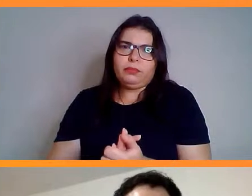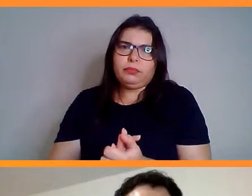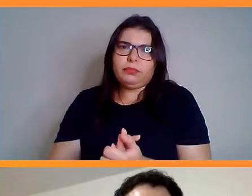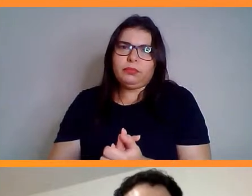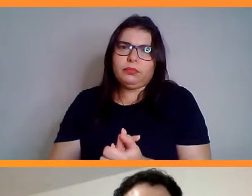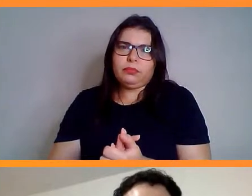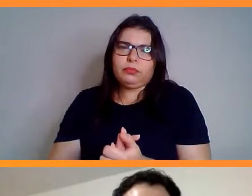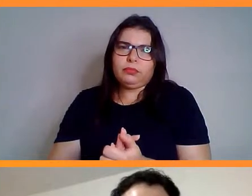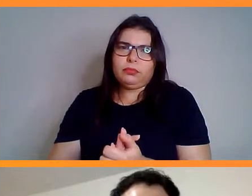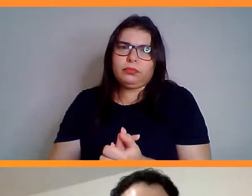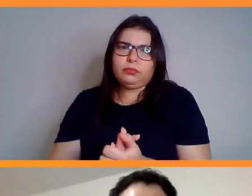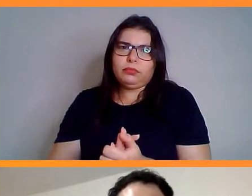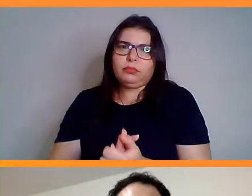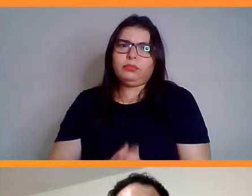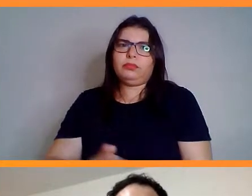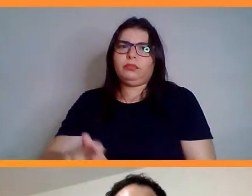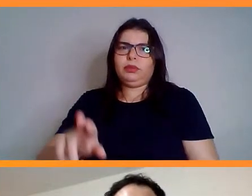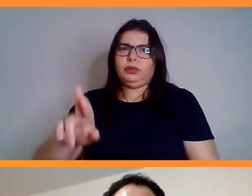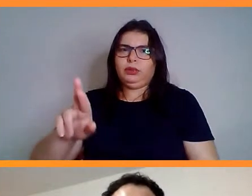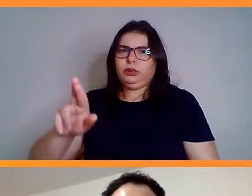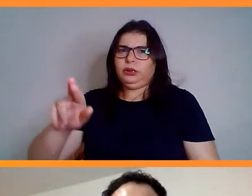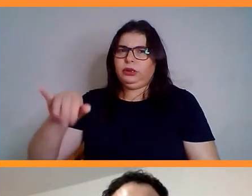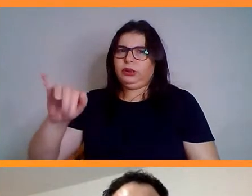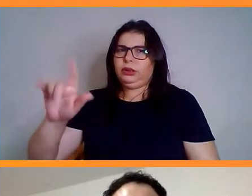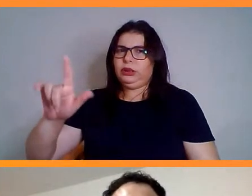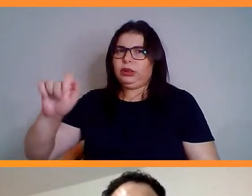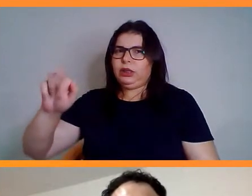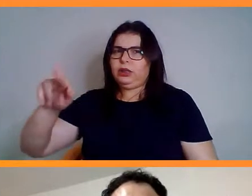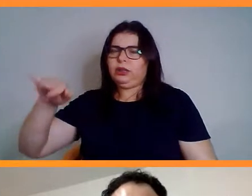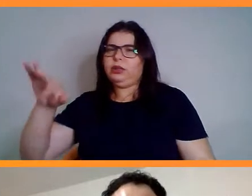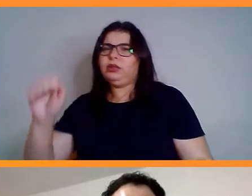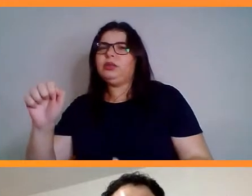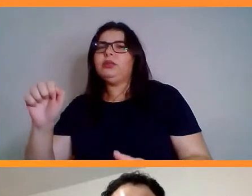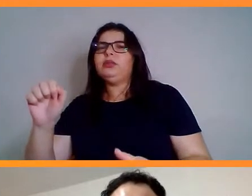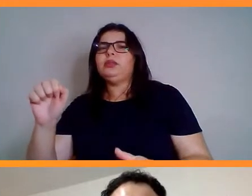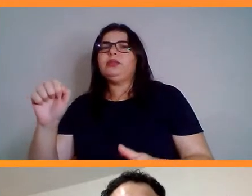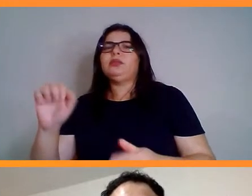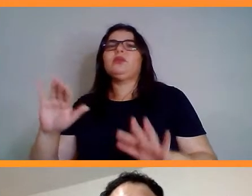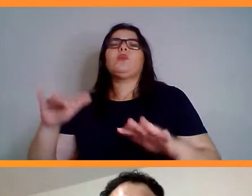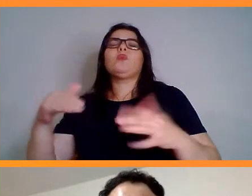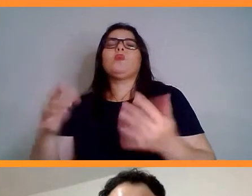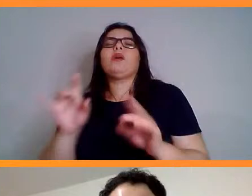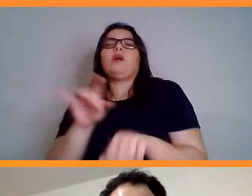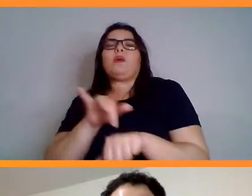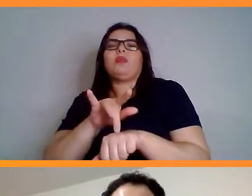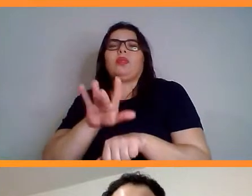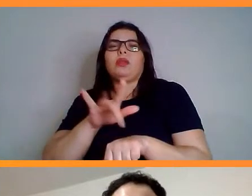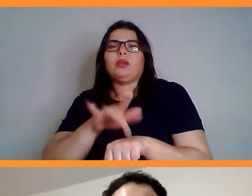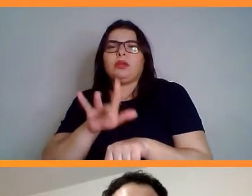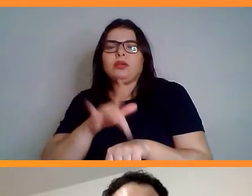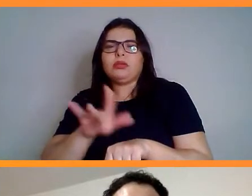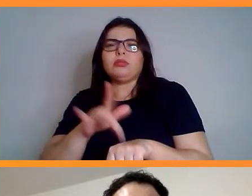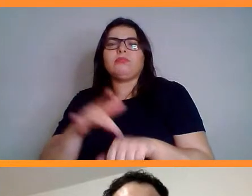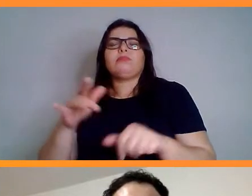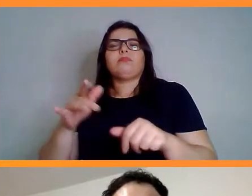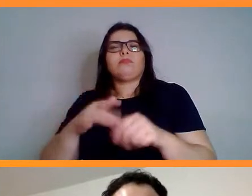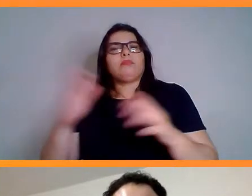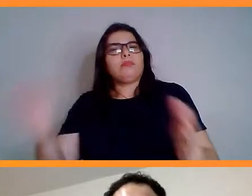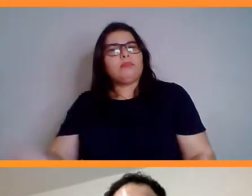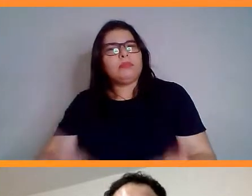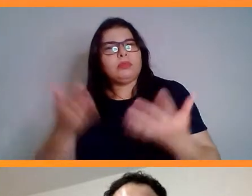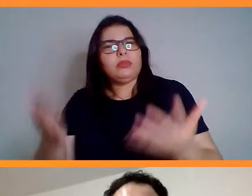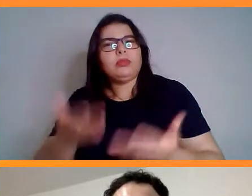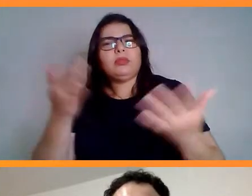A Hilary Cristina quer saber qual dica você daria, até que motivacional, para uma pessoa muito